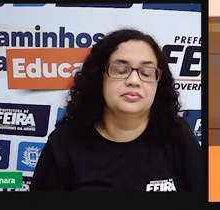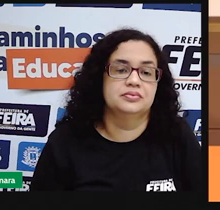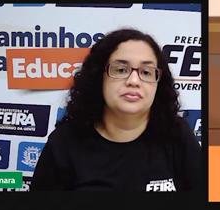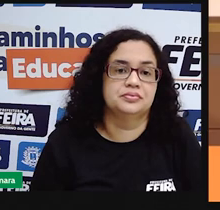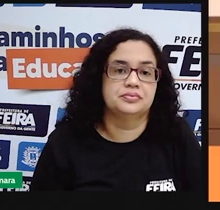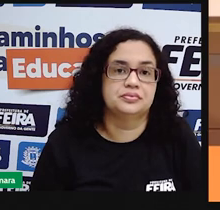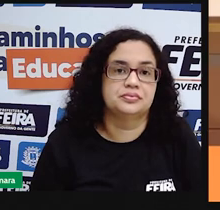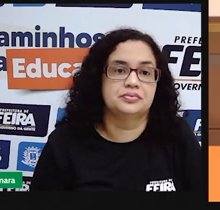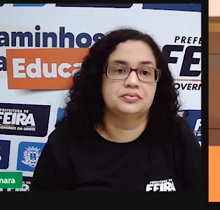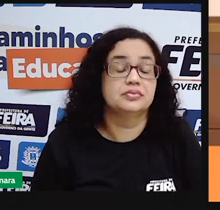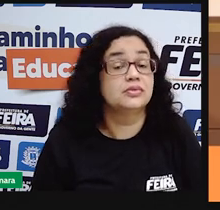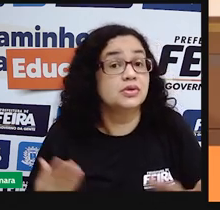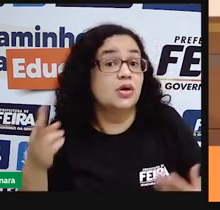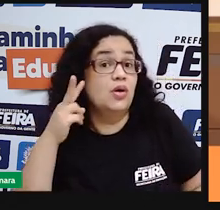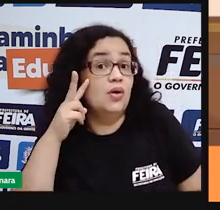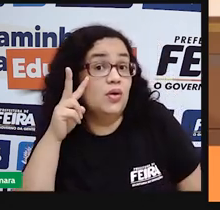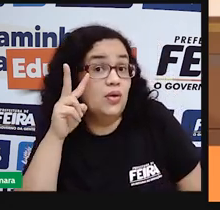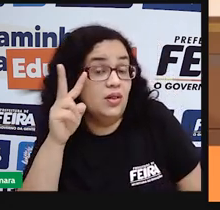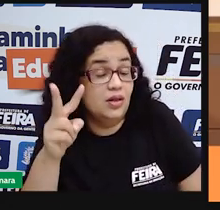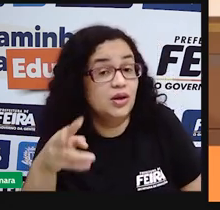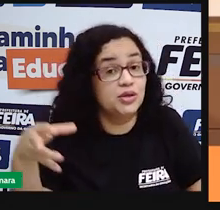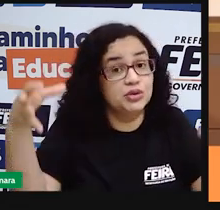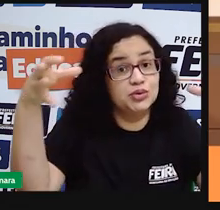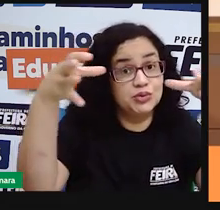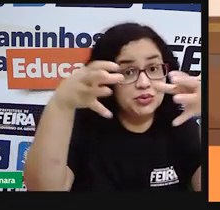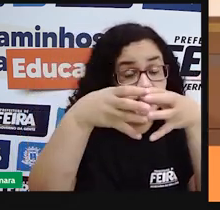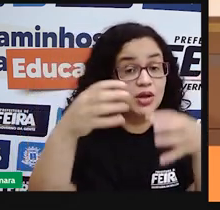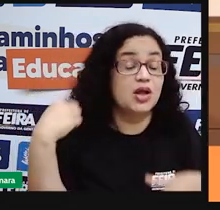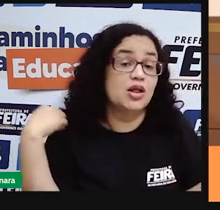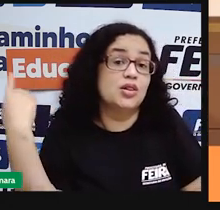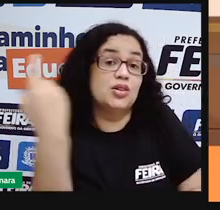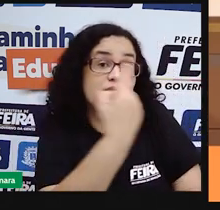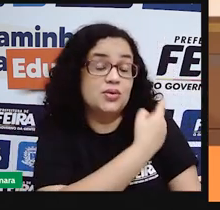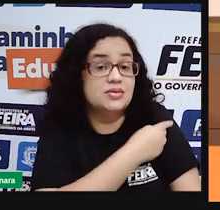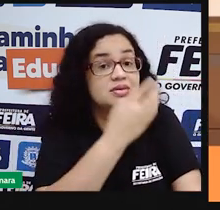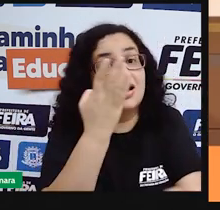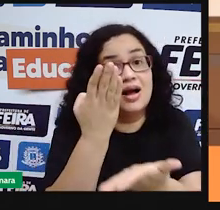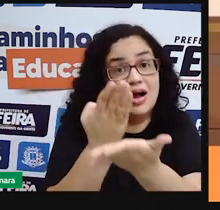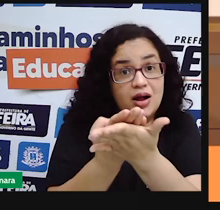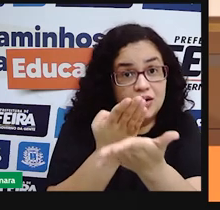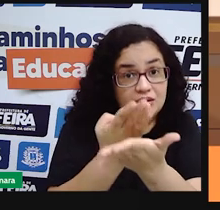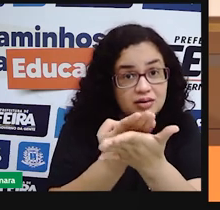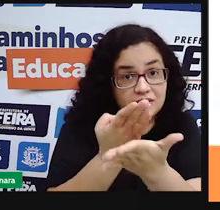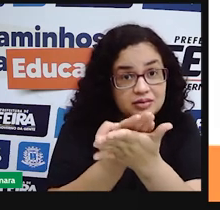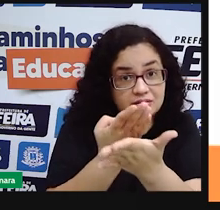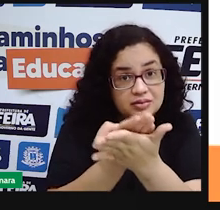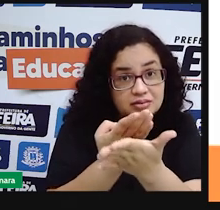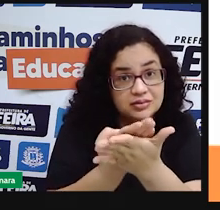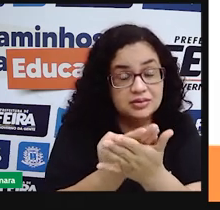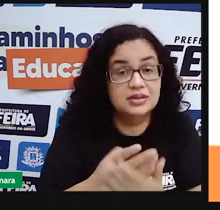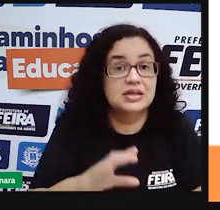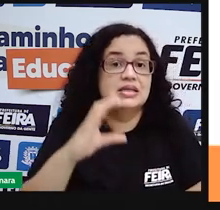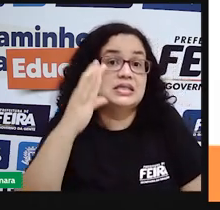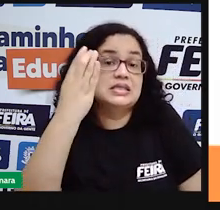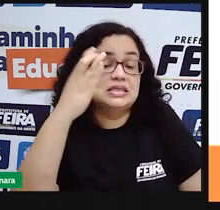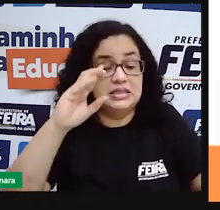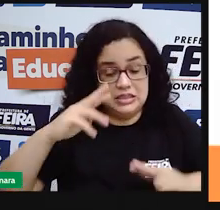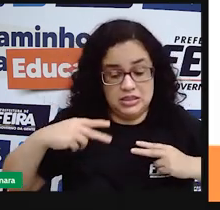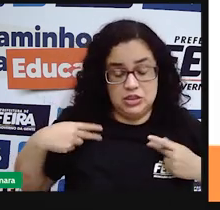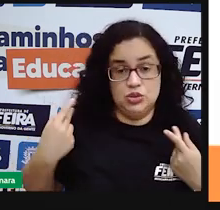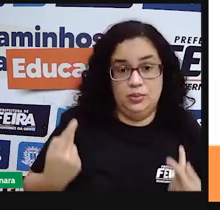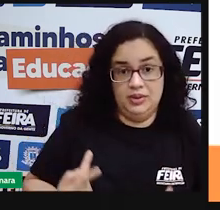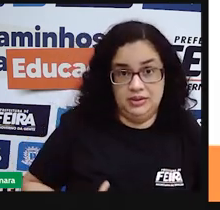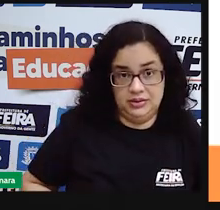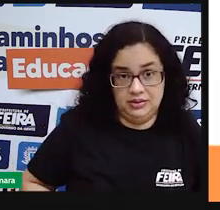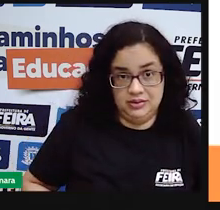Olha só, turma, nossa aula é de Ciências Humanas e